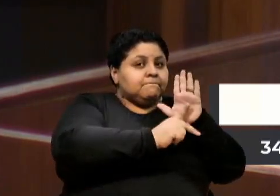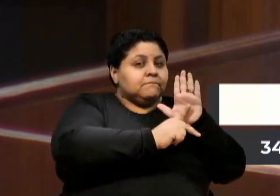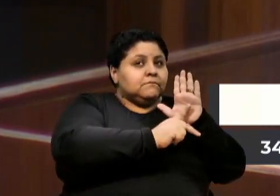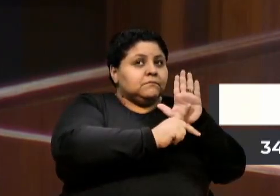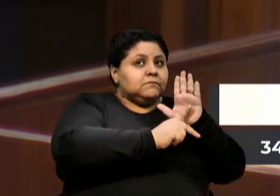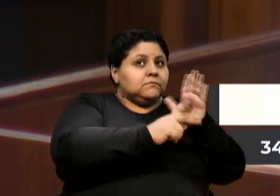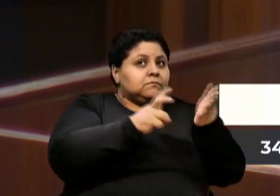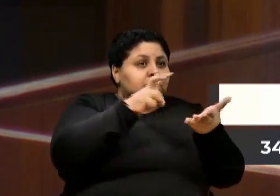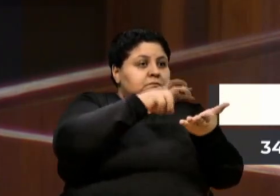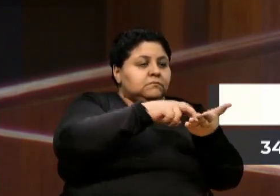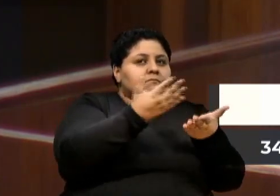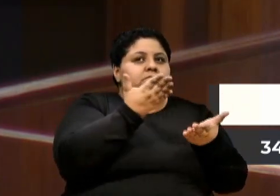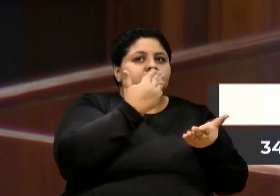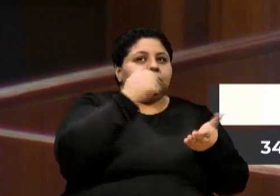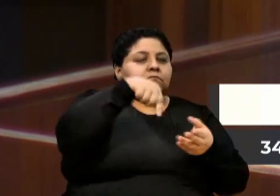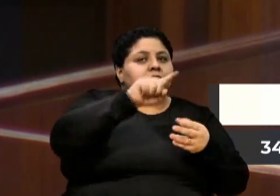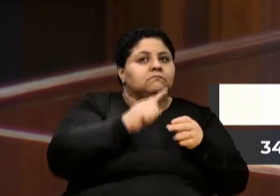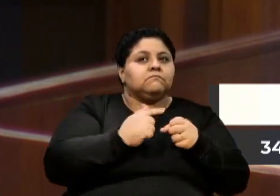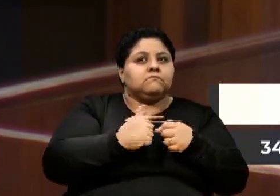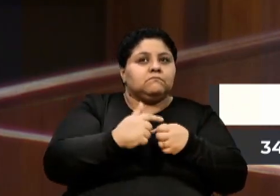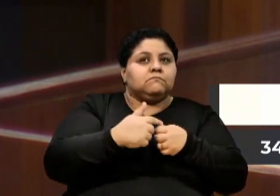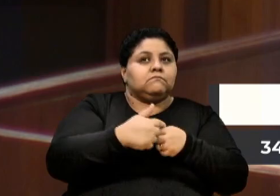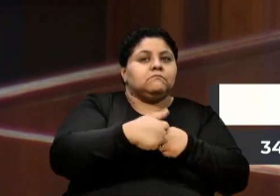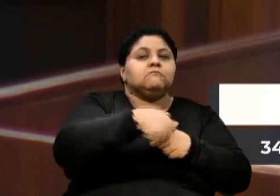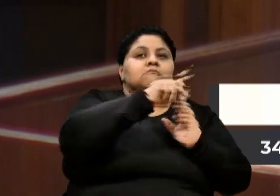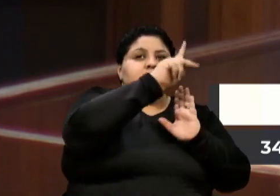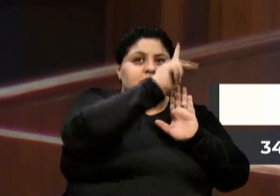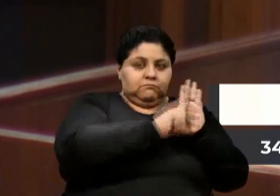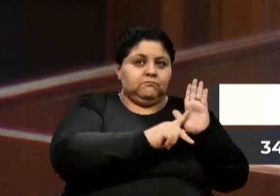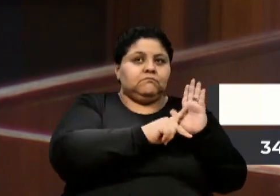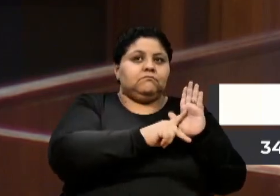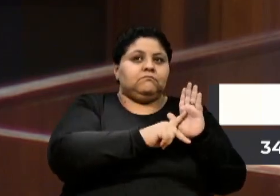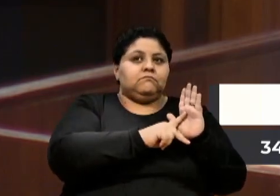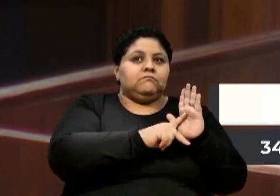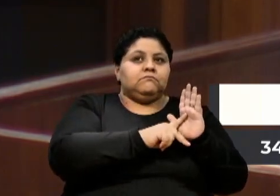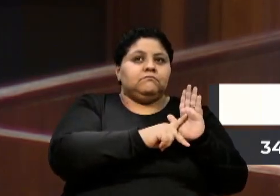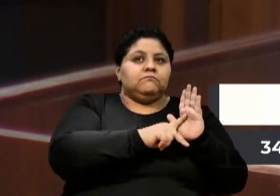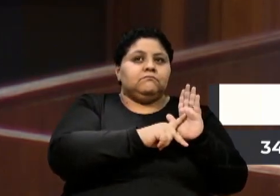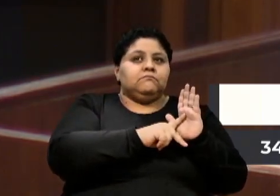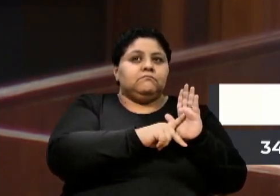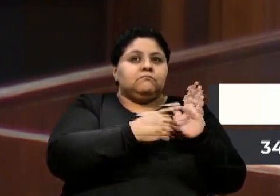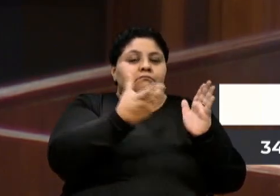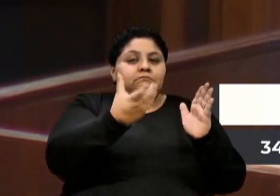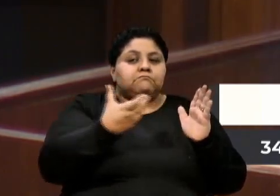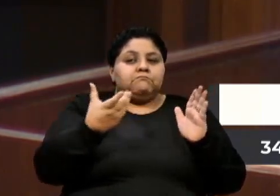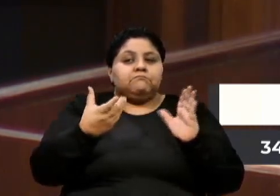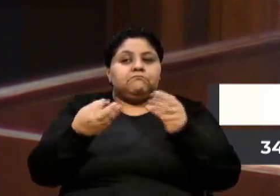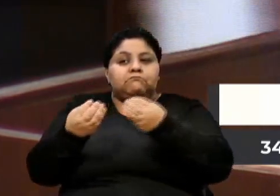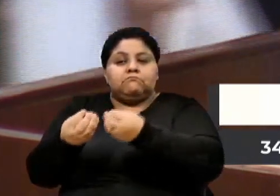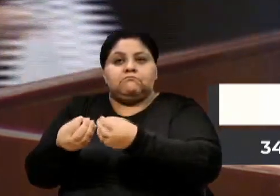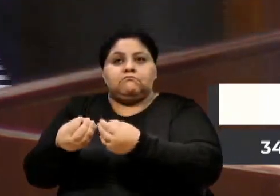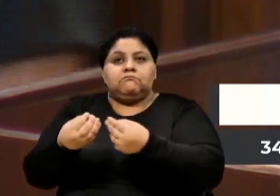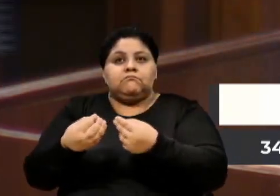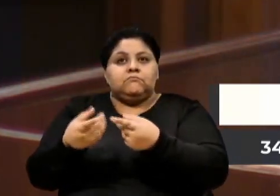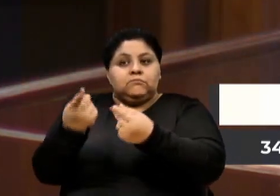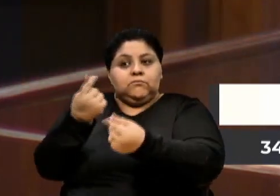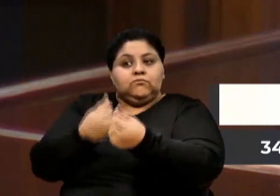Caxias, que é um projeto que prevê um valor para a cozinha,